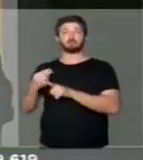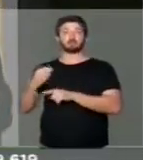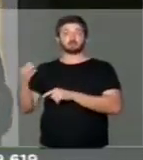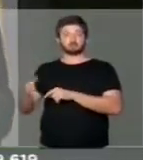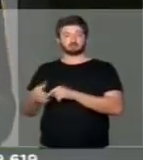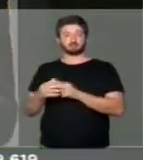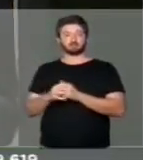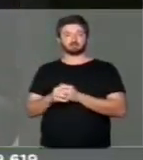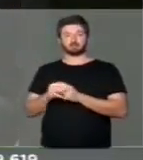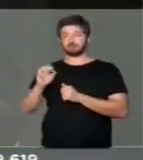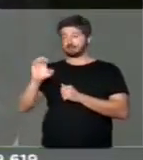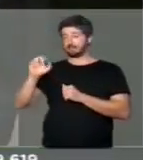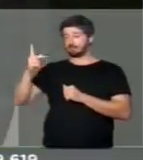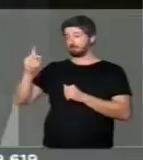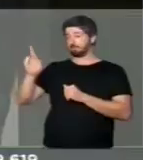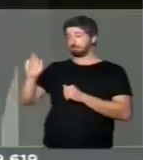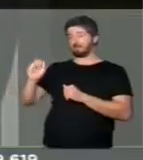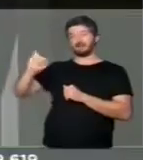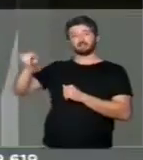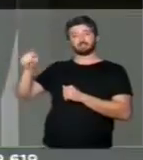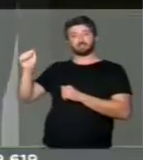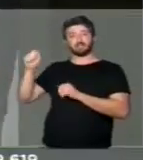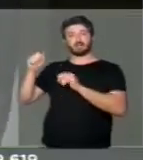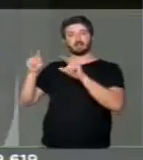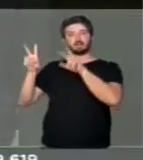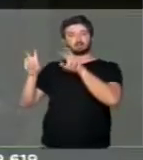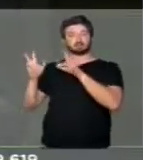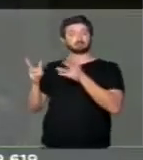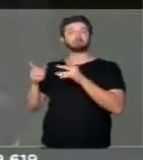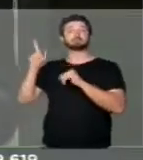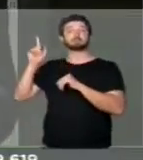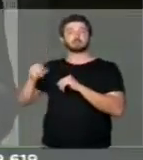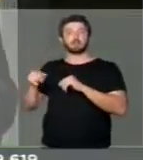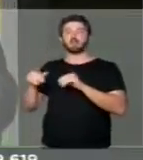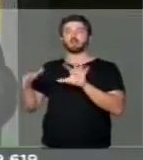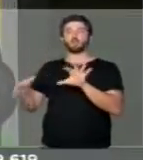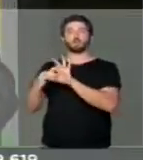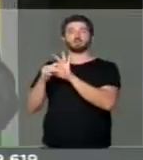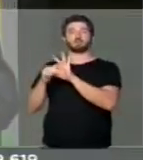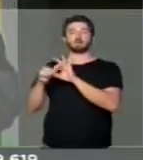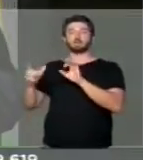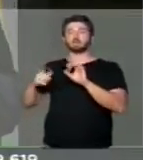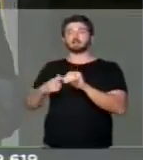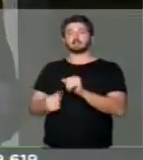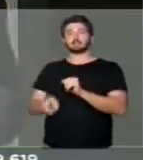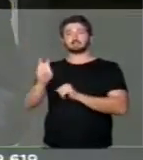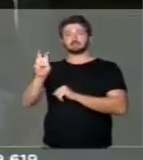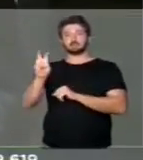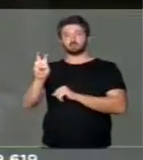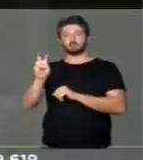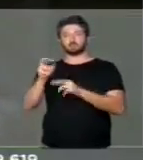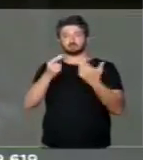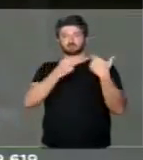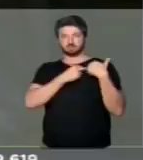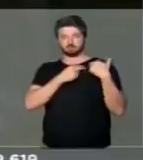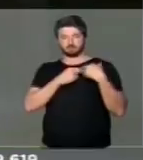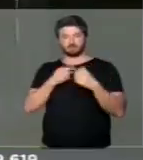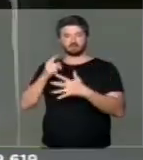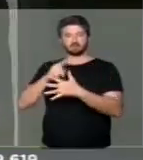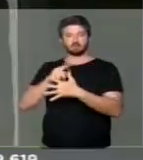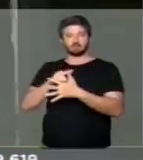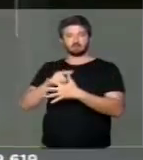O É Pra Já é um serviço unificado, onde funcionam cinco funções, sendo o